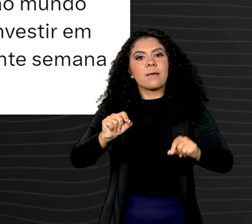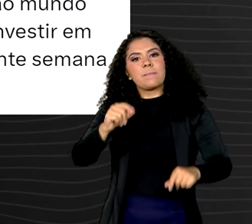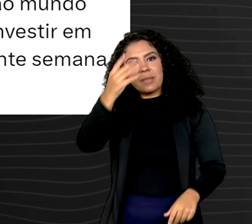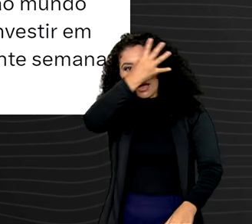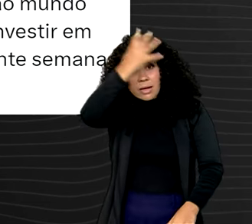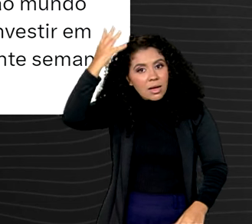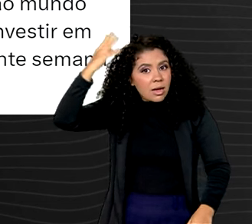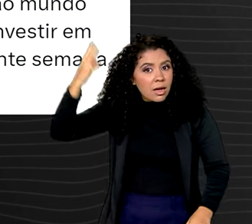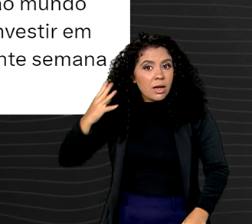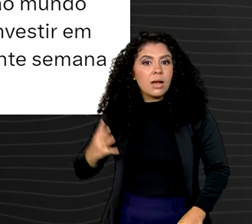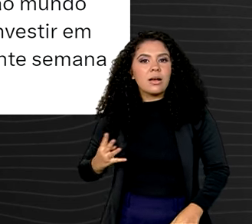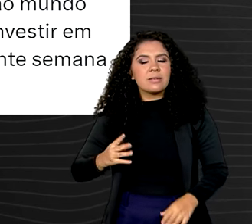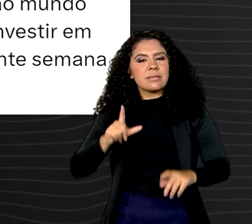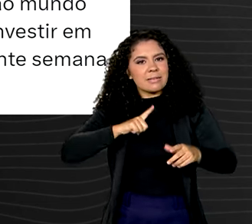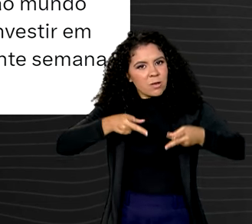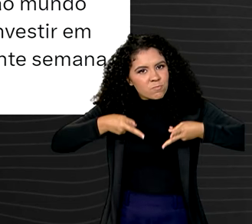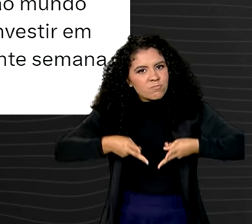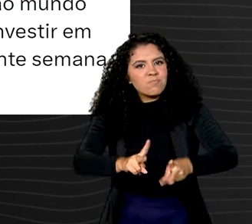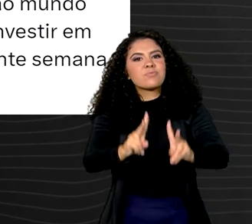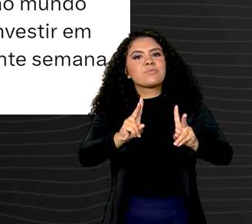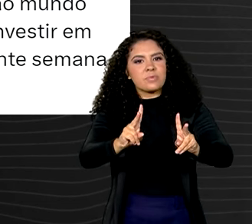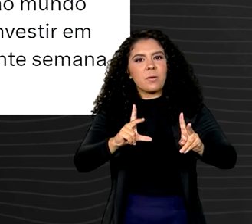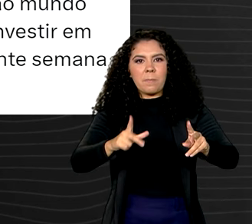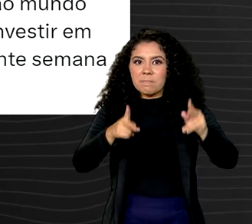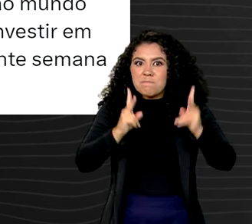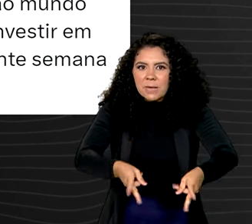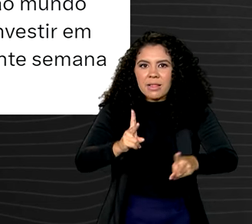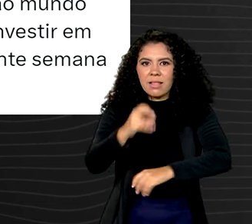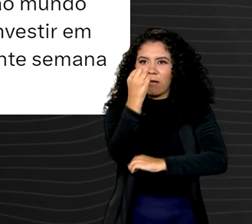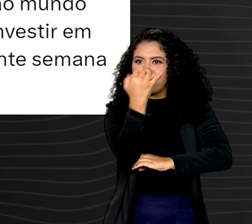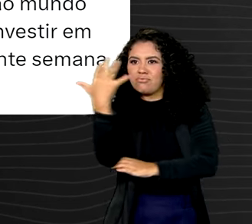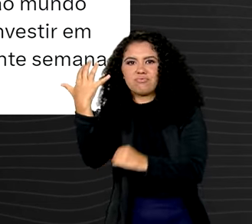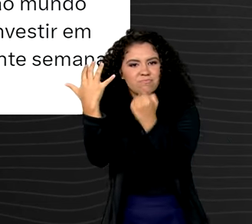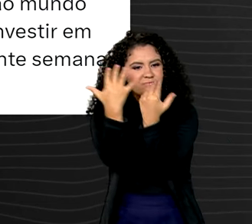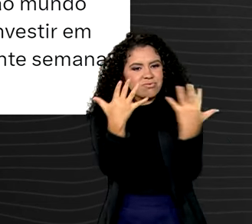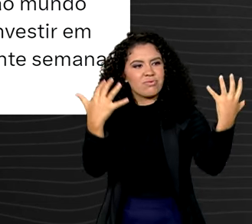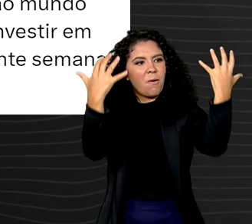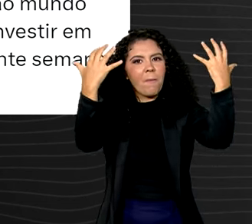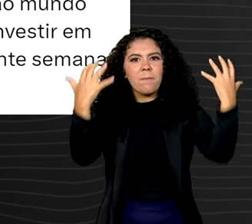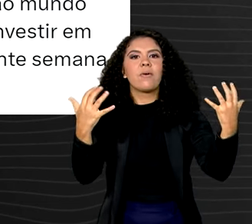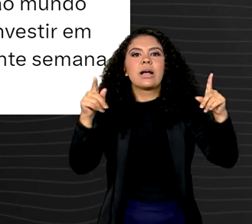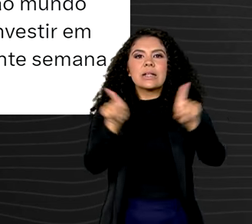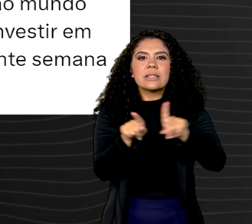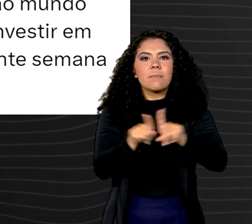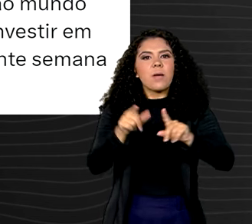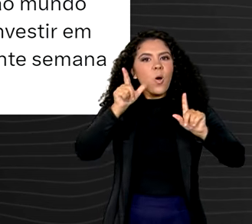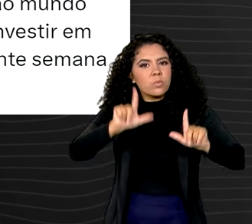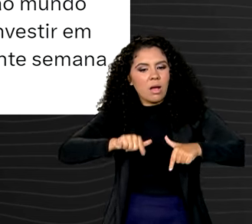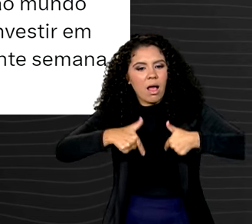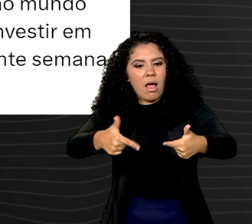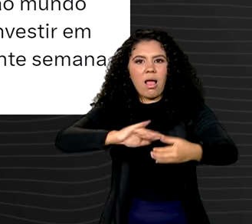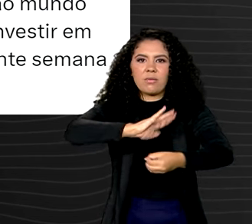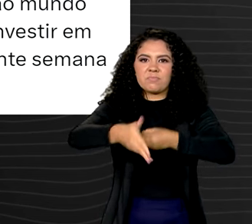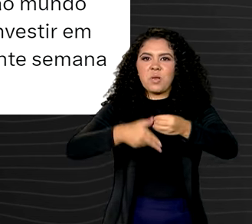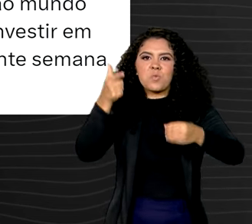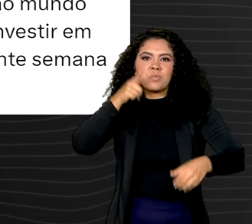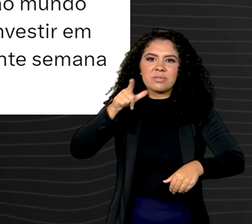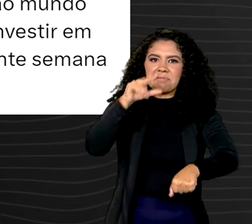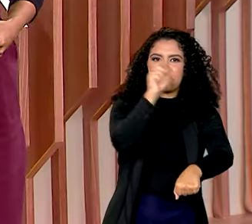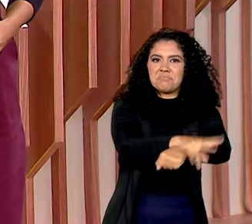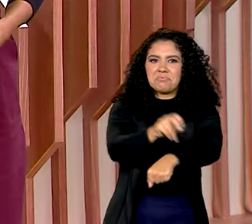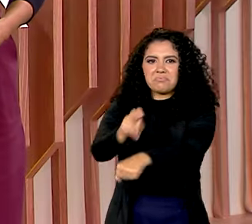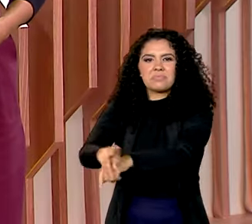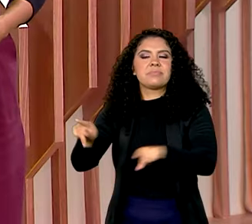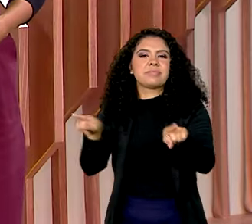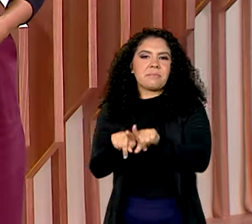ser possível manter a floresta em pé e, ao mesmo tempo, investir em atividades sustentáveis, gerando emprego e renda.